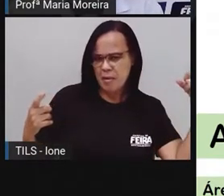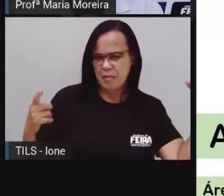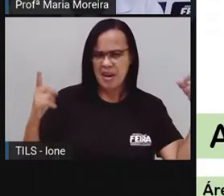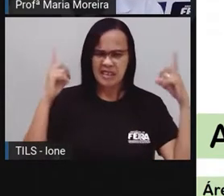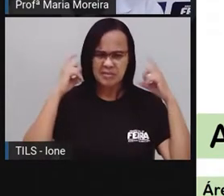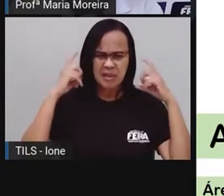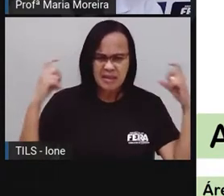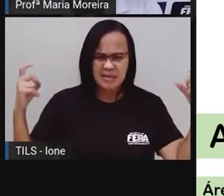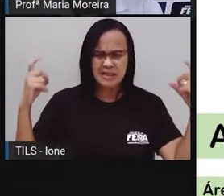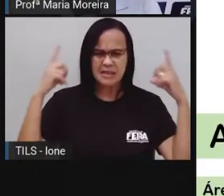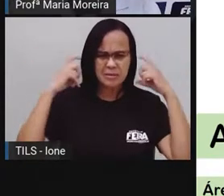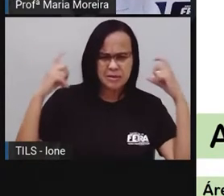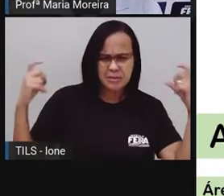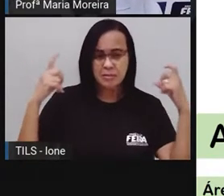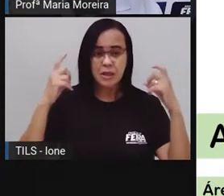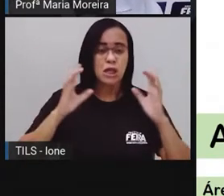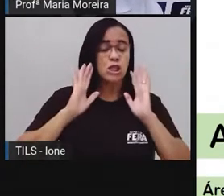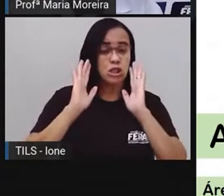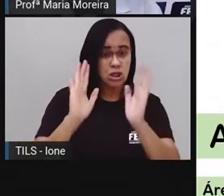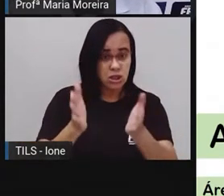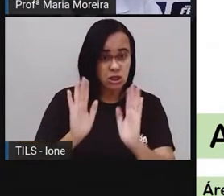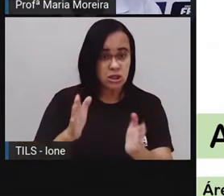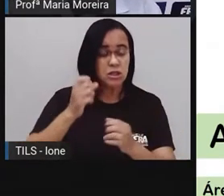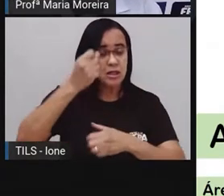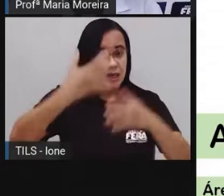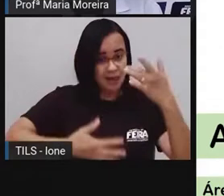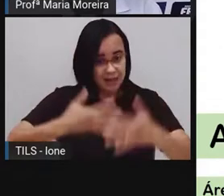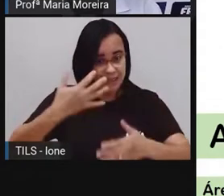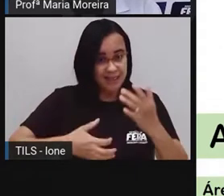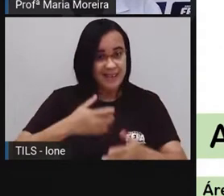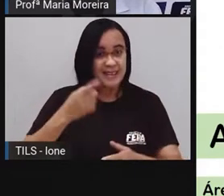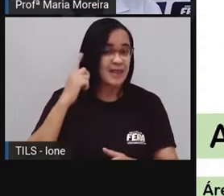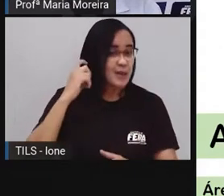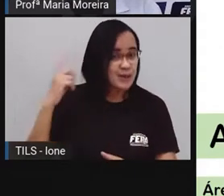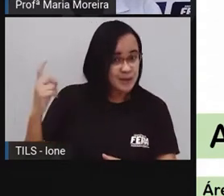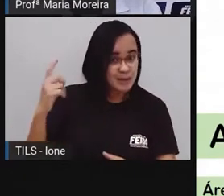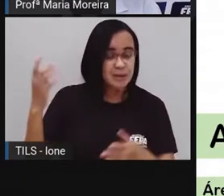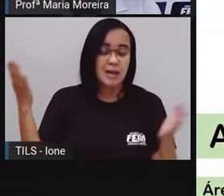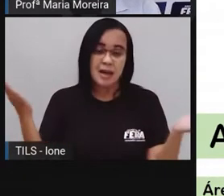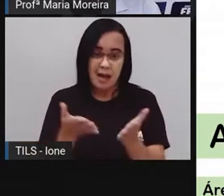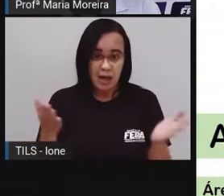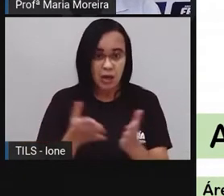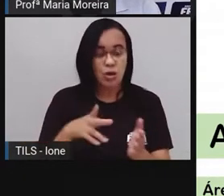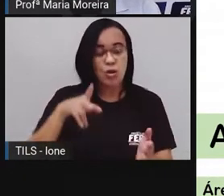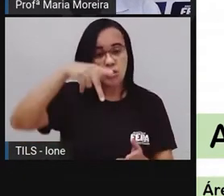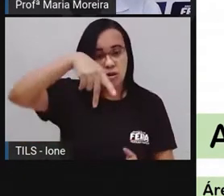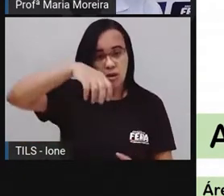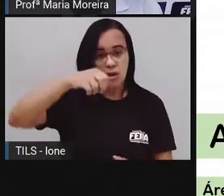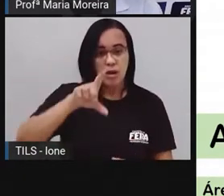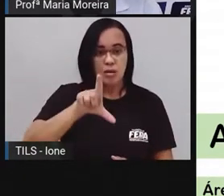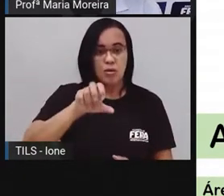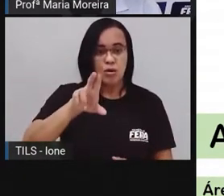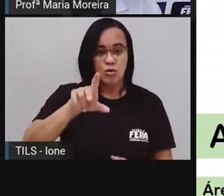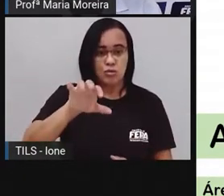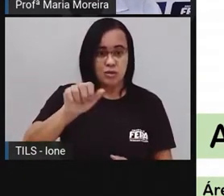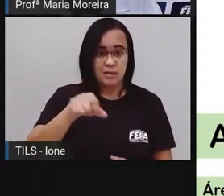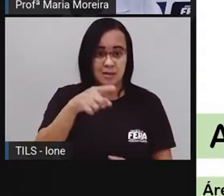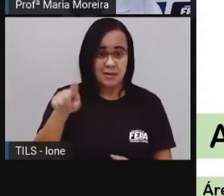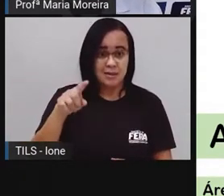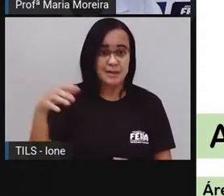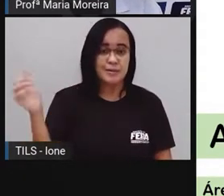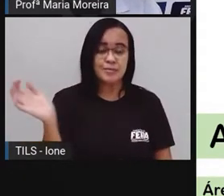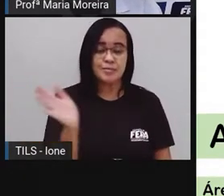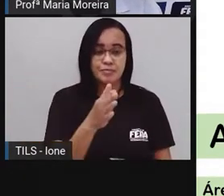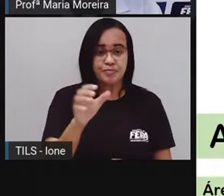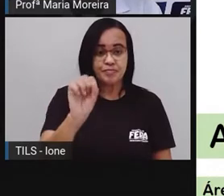aula que a gente falou sobre audição. E agora vamos falar aí sobre poluição sonora. Pró Maria aqui,